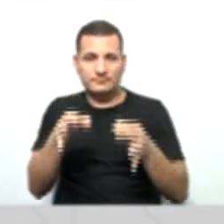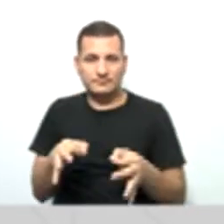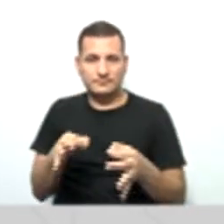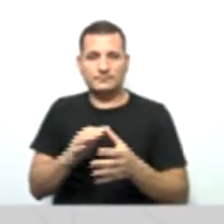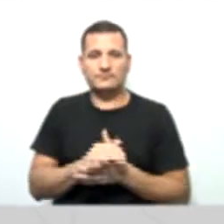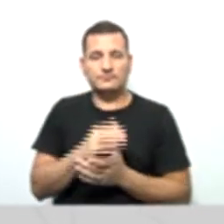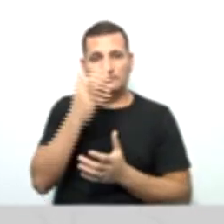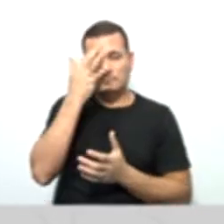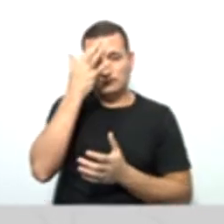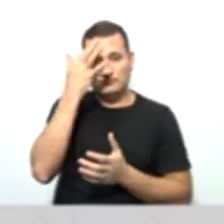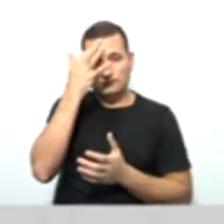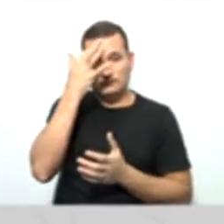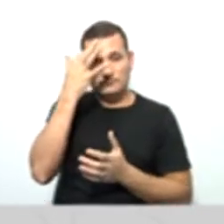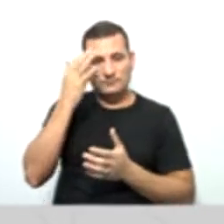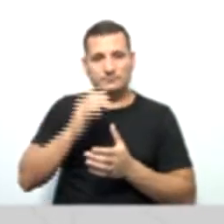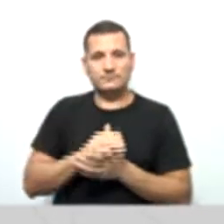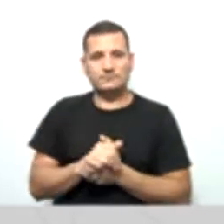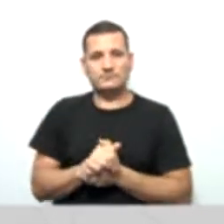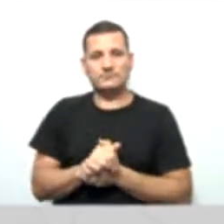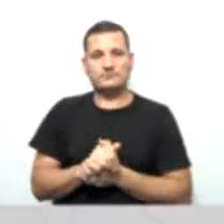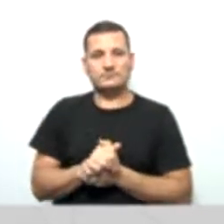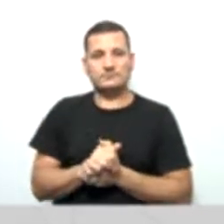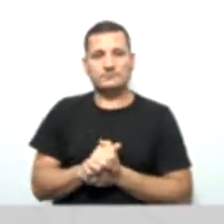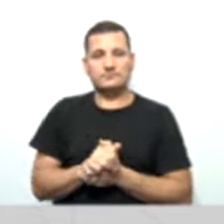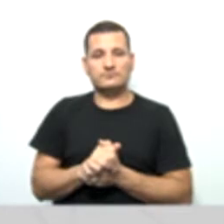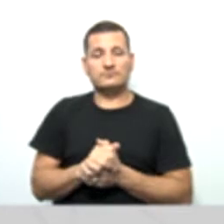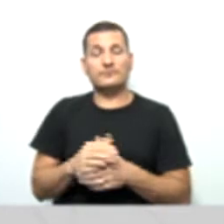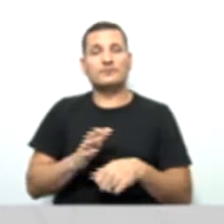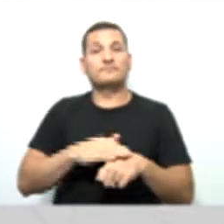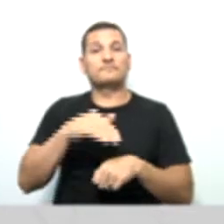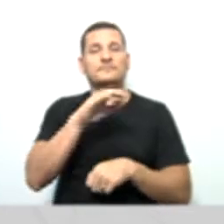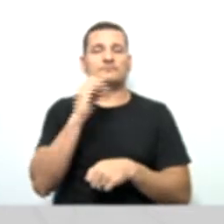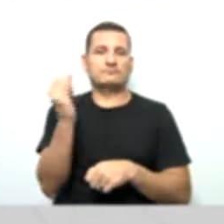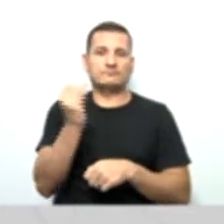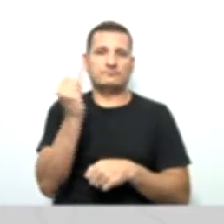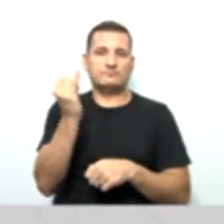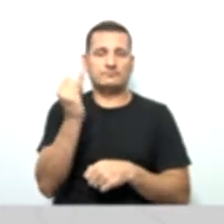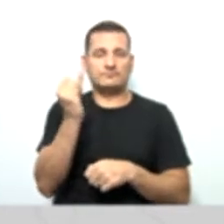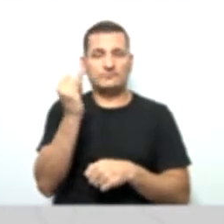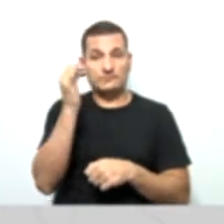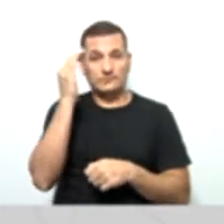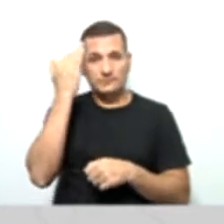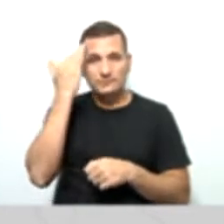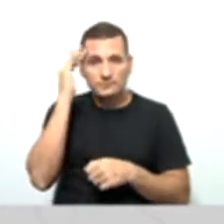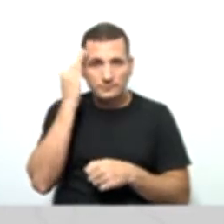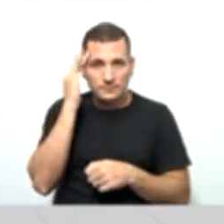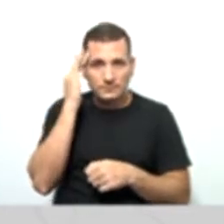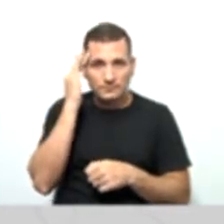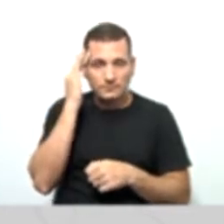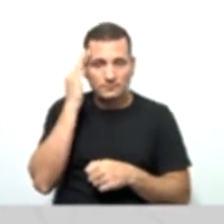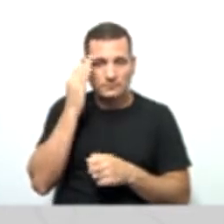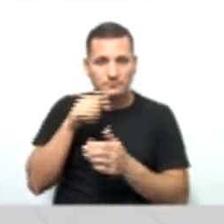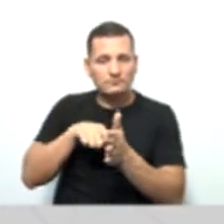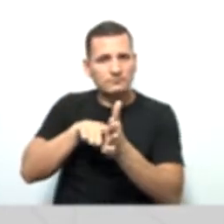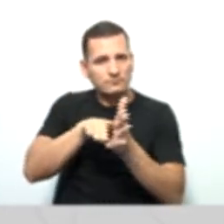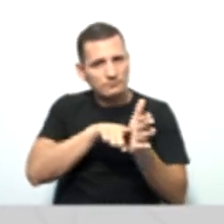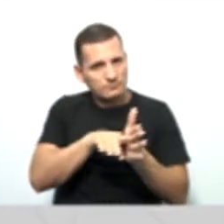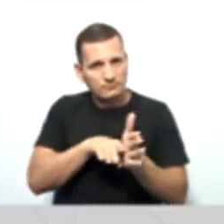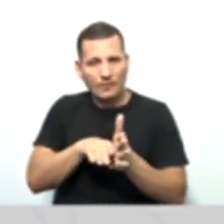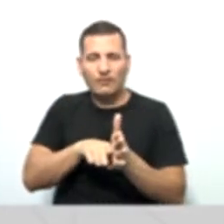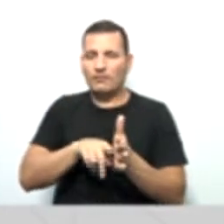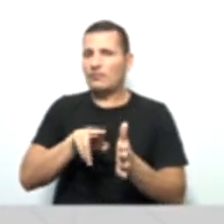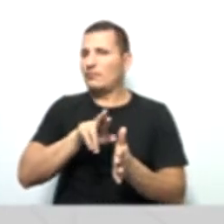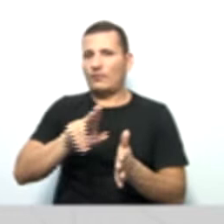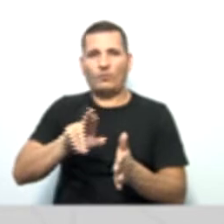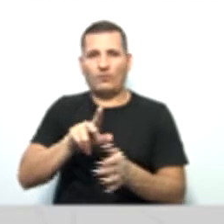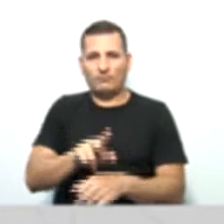Avançando um pouquinho mais. O mais importante é entendermos que a auditoria não é fiscalizadora